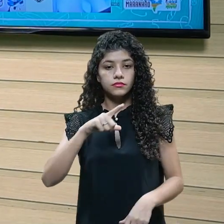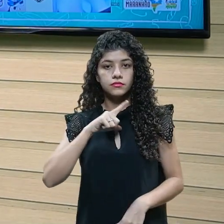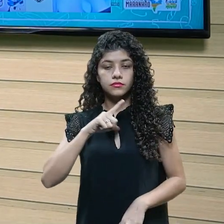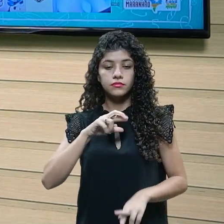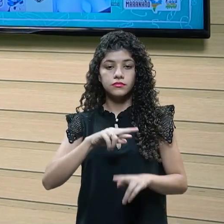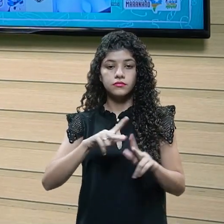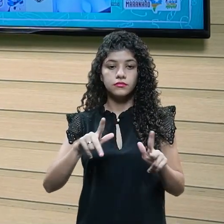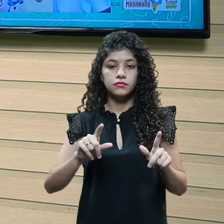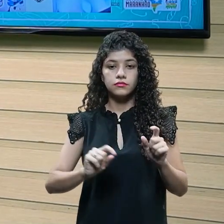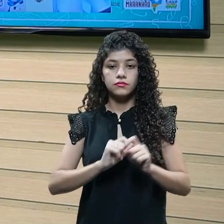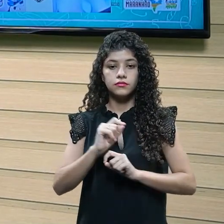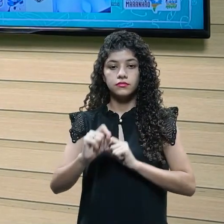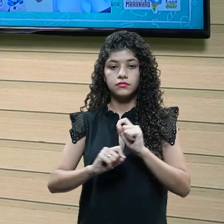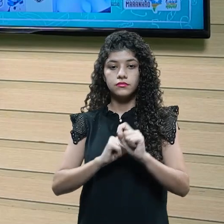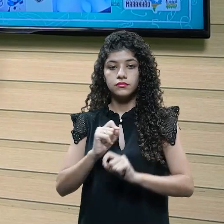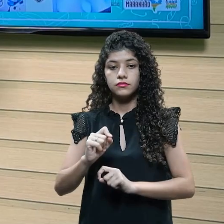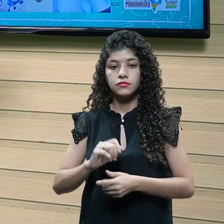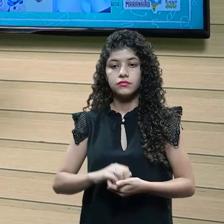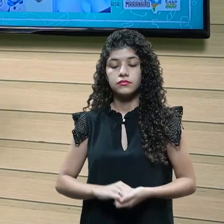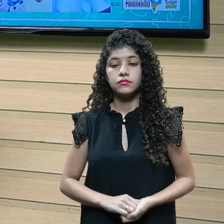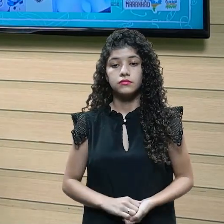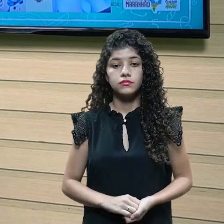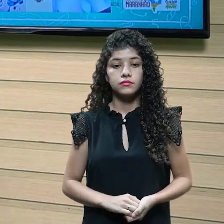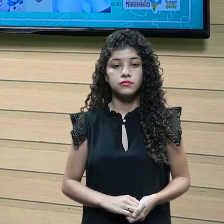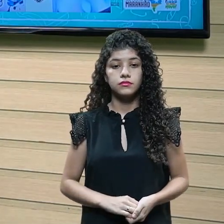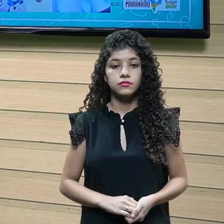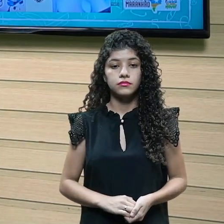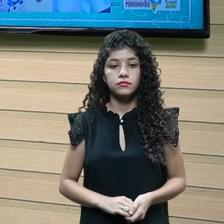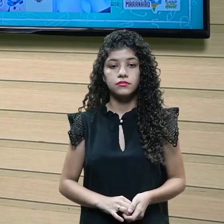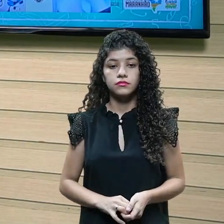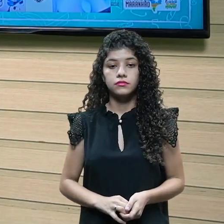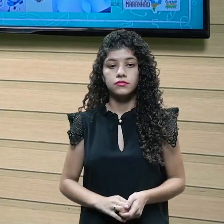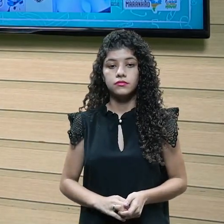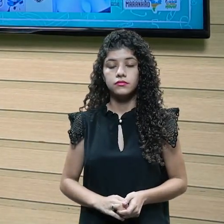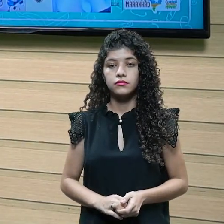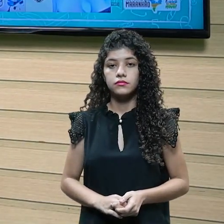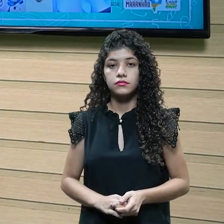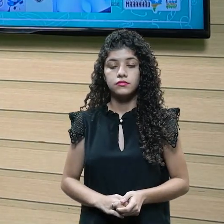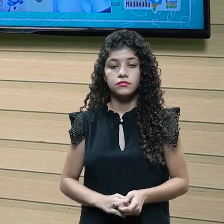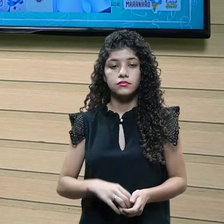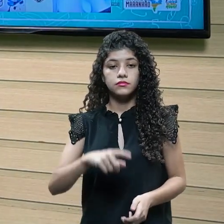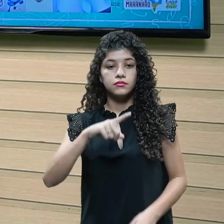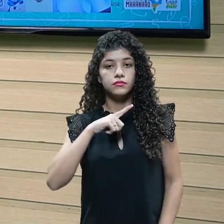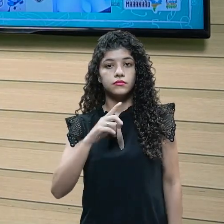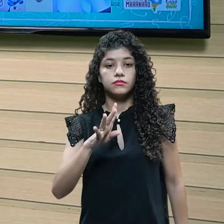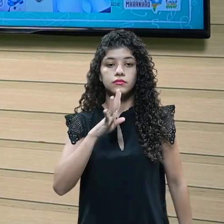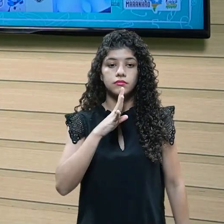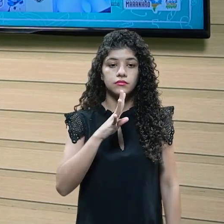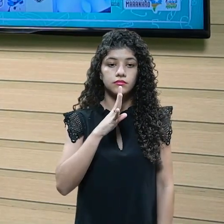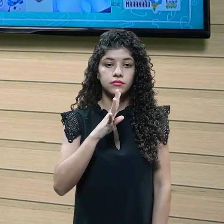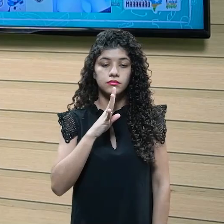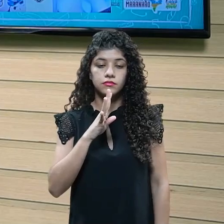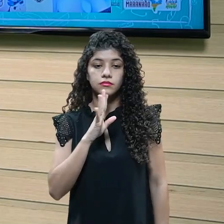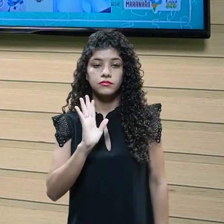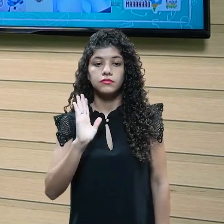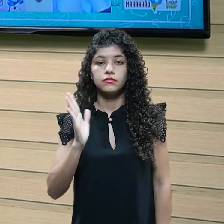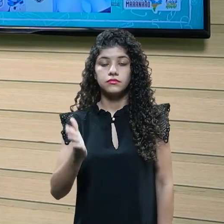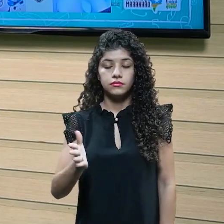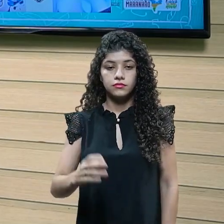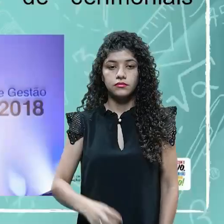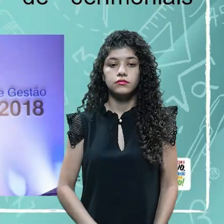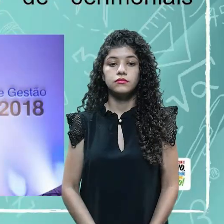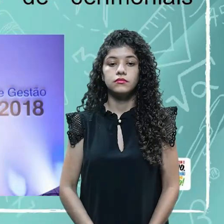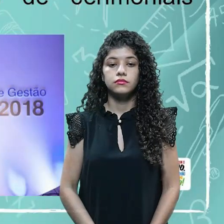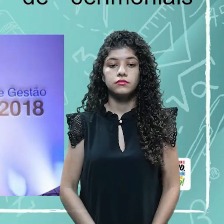diferença, né? Porque o mestre de cerimônias, ele já tem aquele trato, aquele conhecimento com as ordens de precedência,